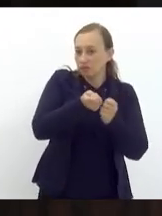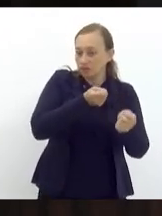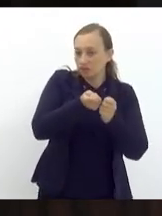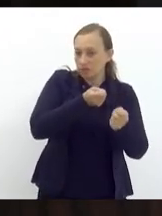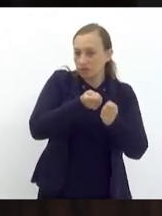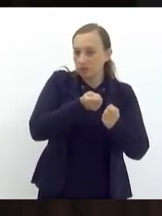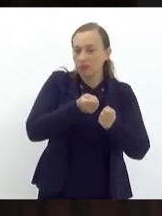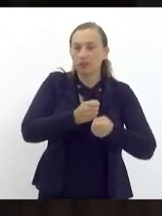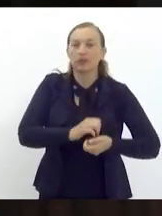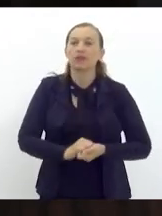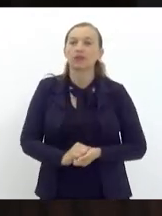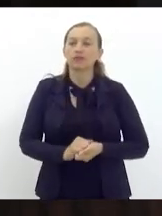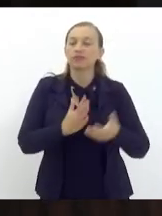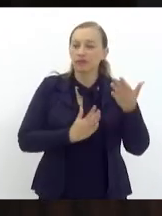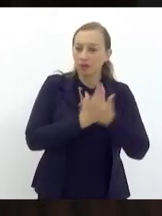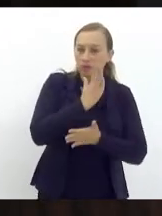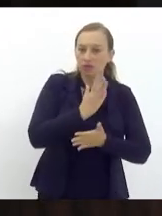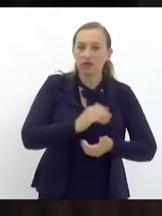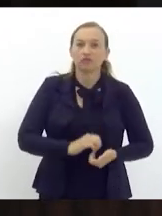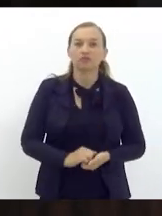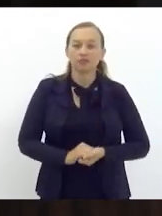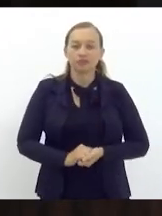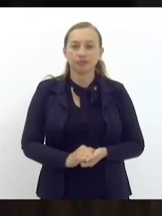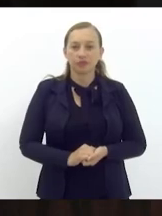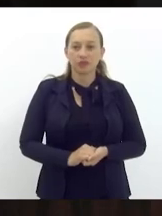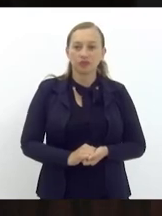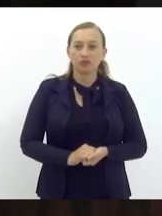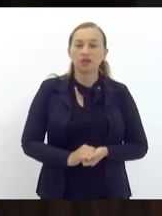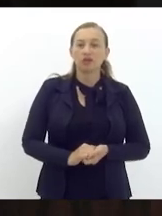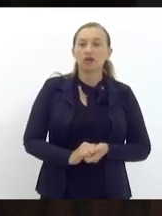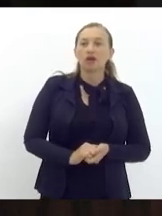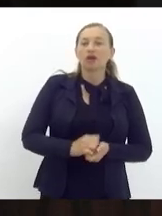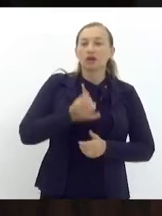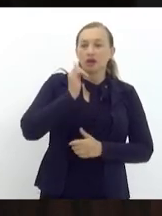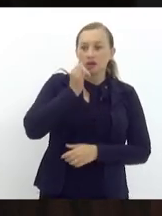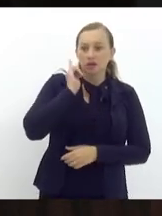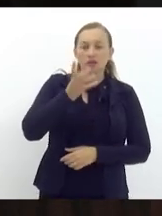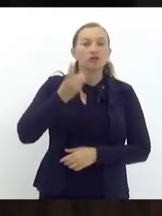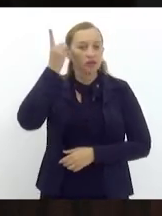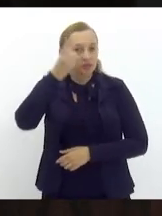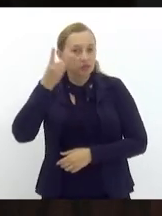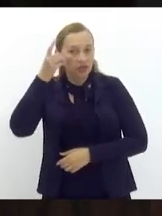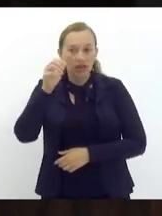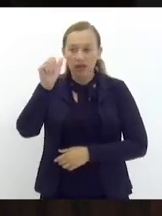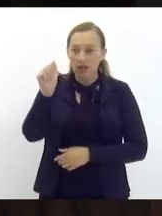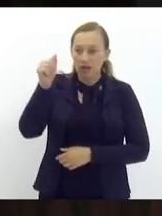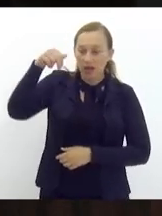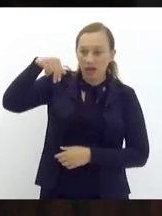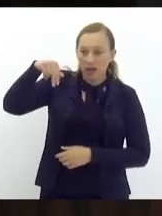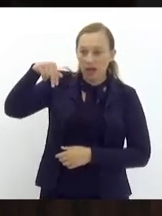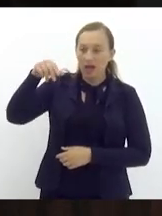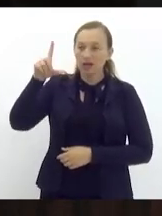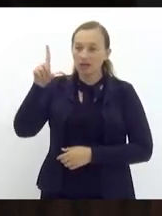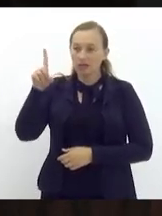financeira e controle favoráveis. Relator, deputado Anderson Albertazzi,